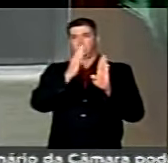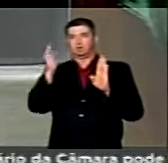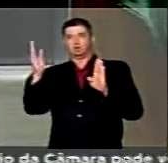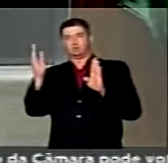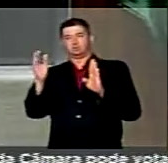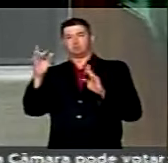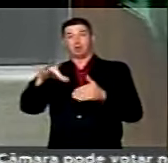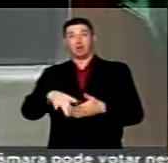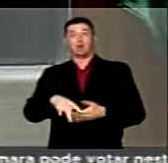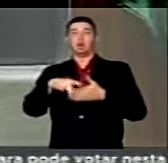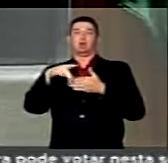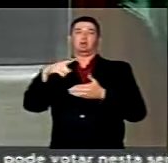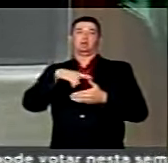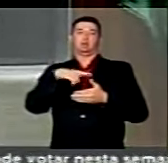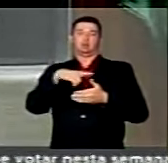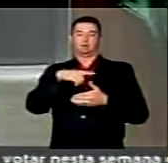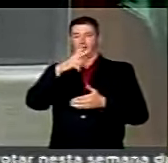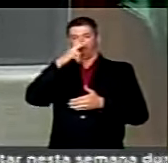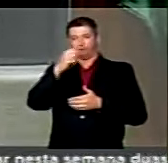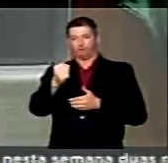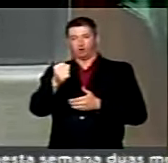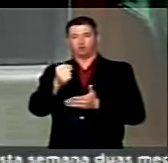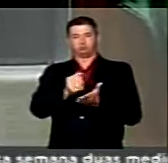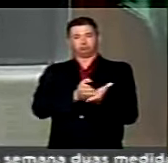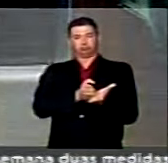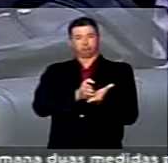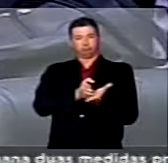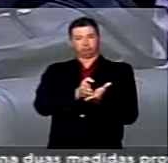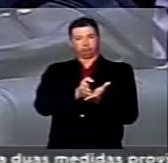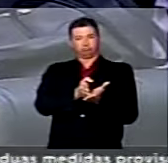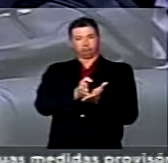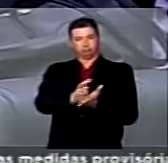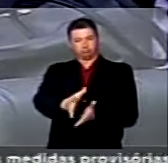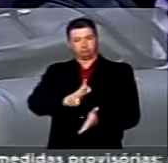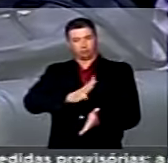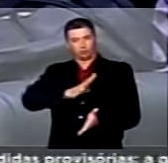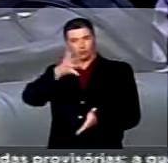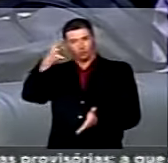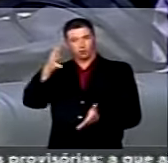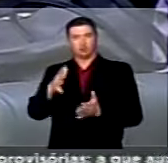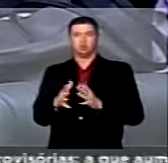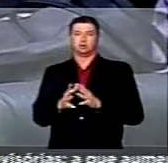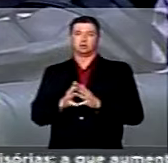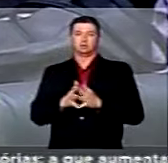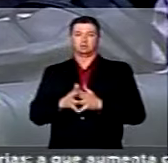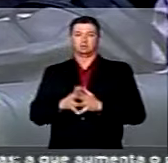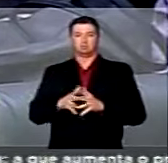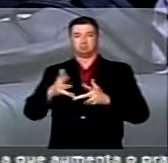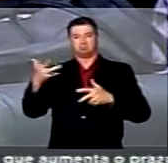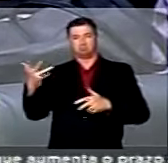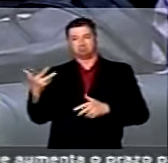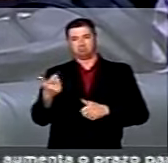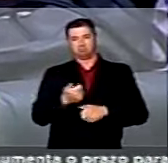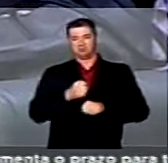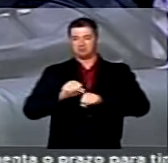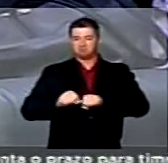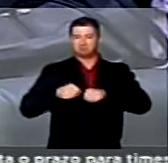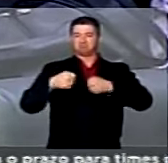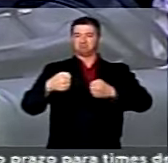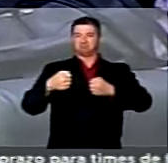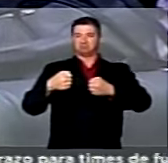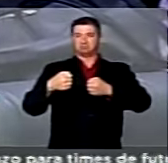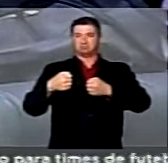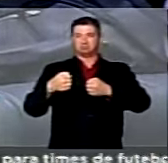liderou com lealdade, com coragem, com brilho, com garra,